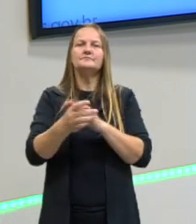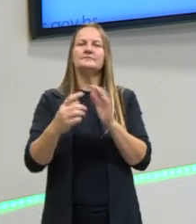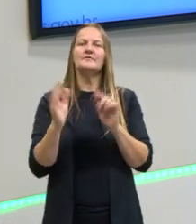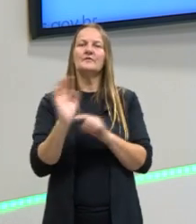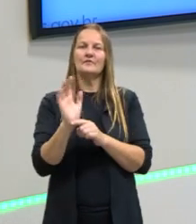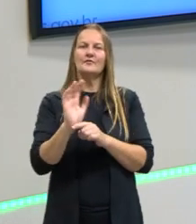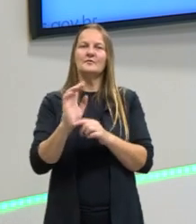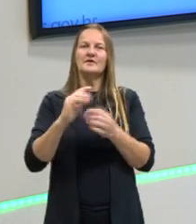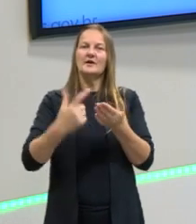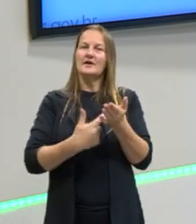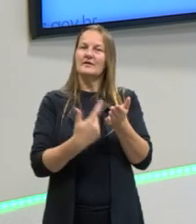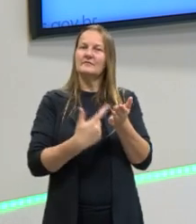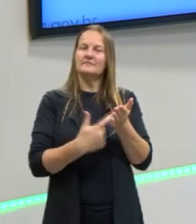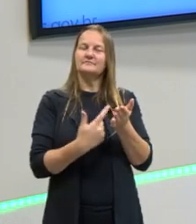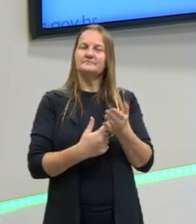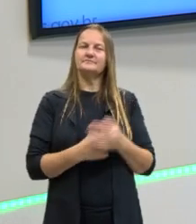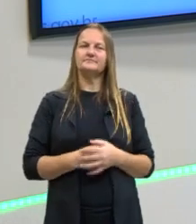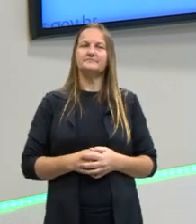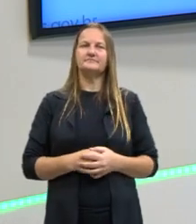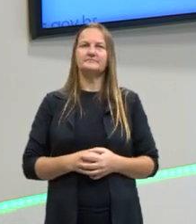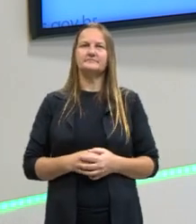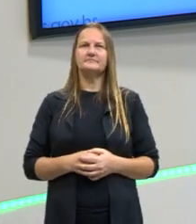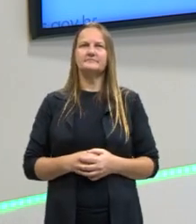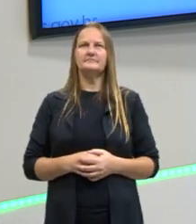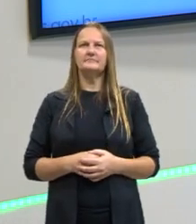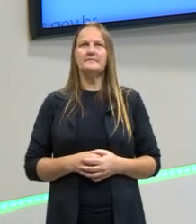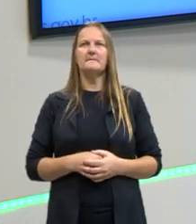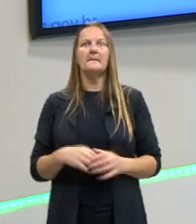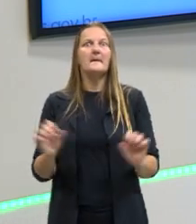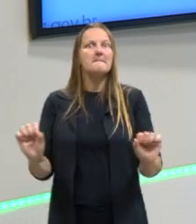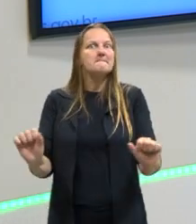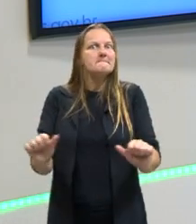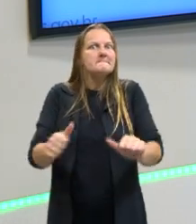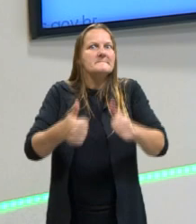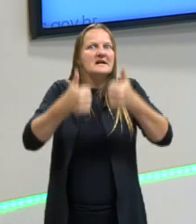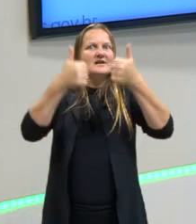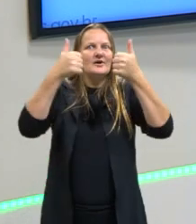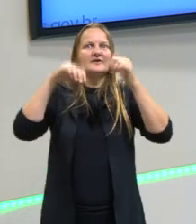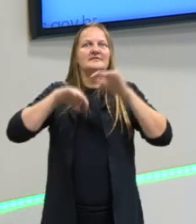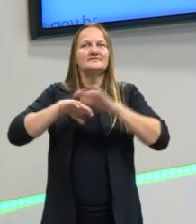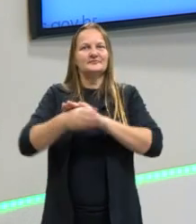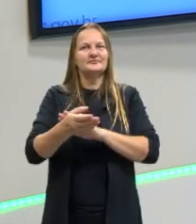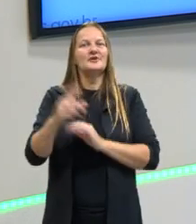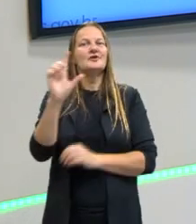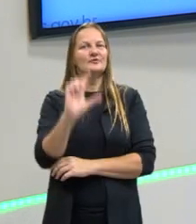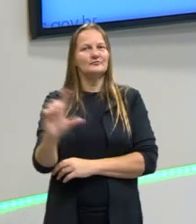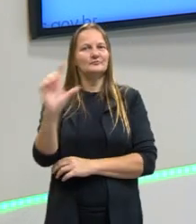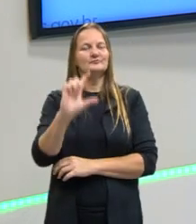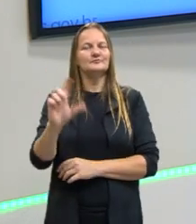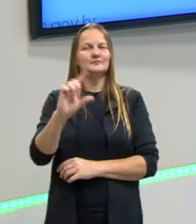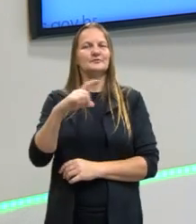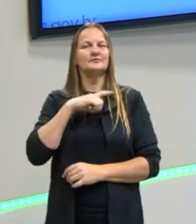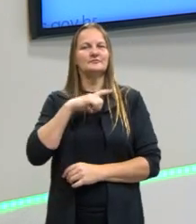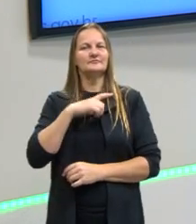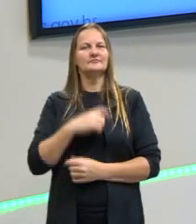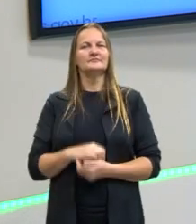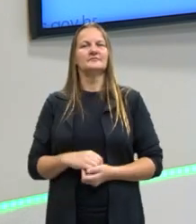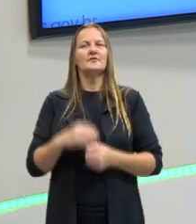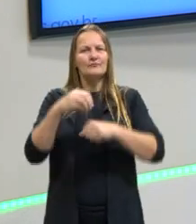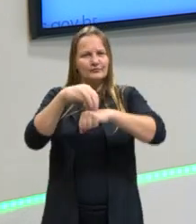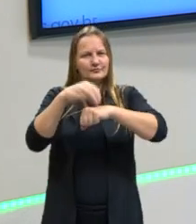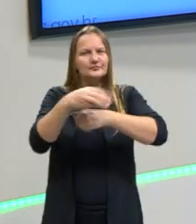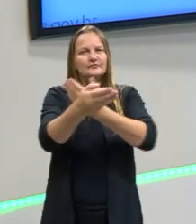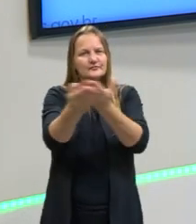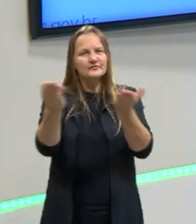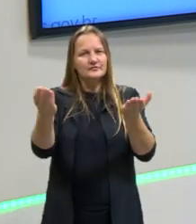brasileiro, adaptação do livro. Para mim, uma das melhores adaptações, né, de literatura que já foi feita. E eu recomendo